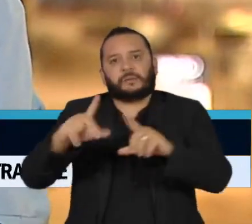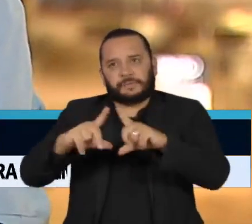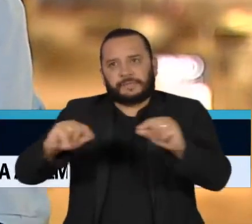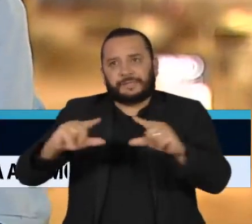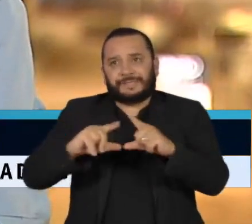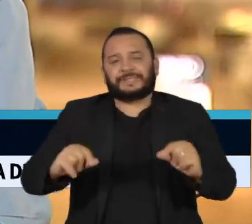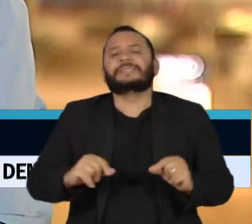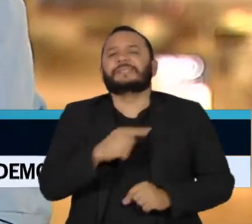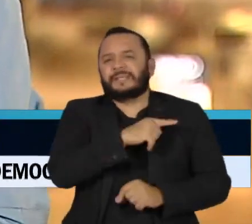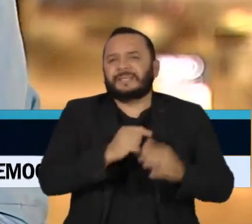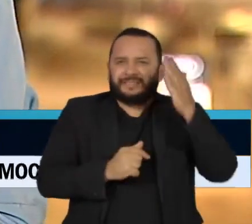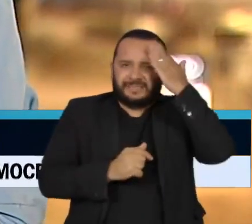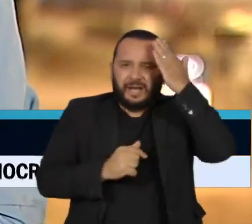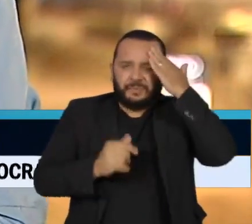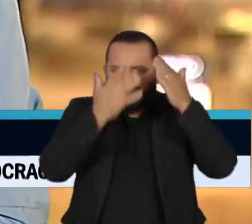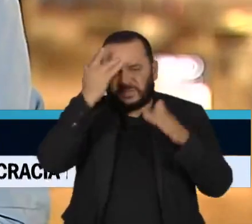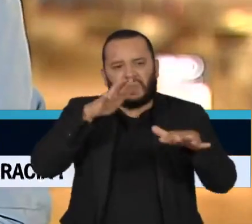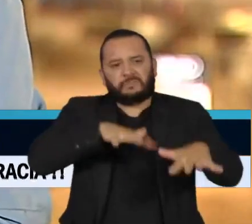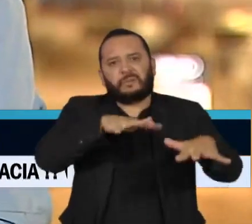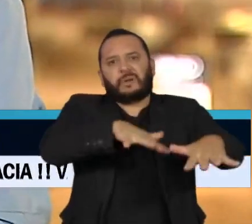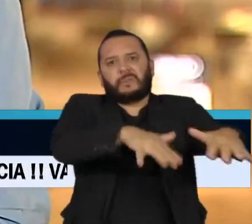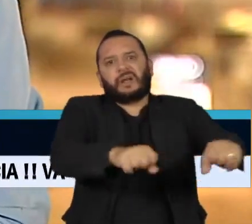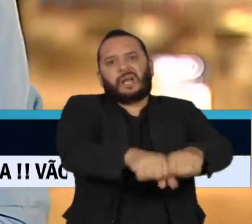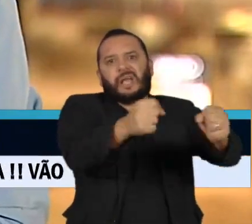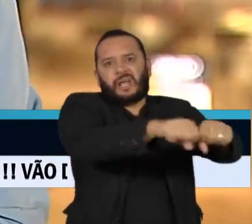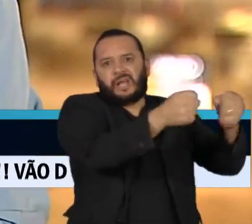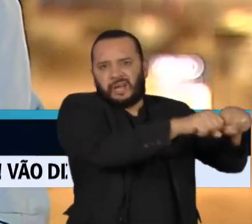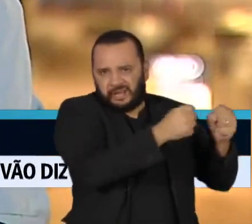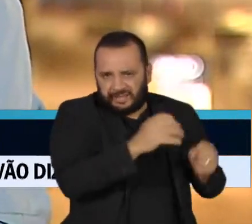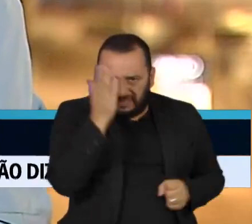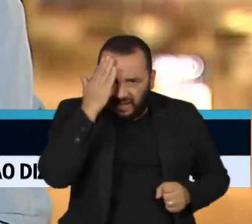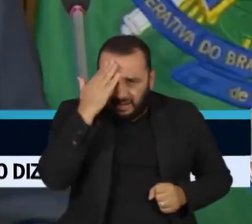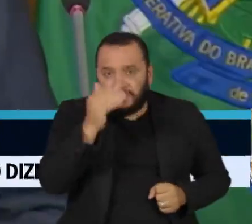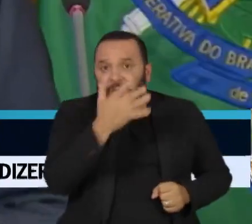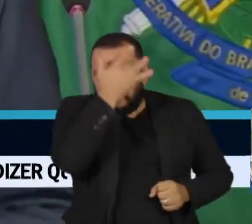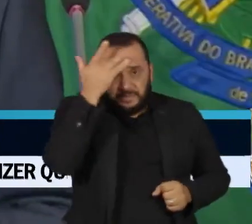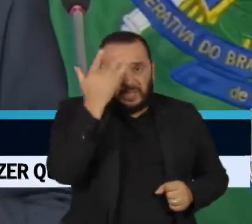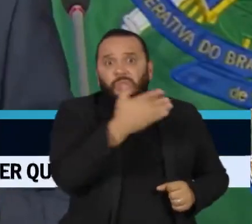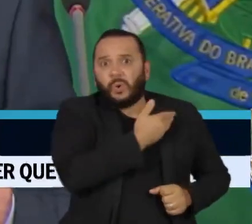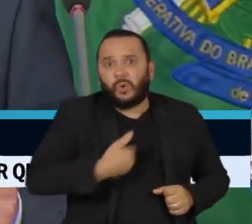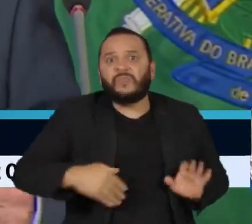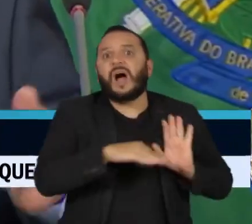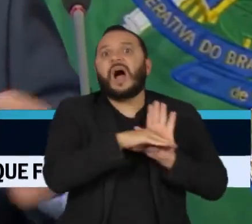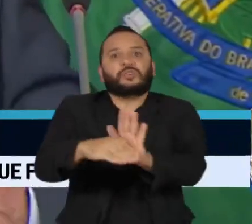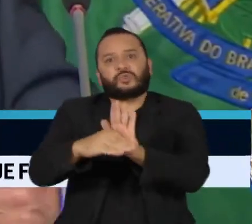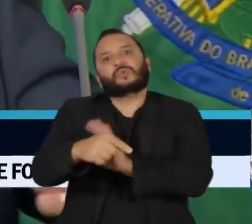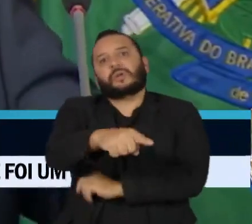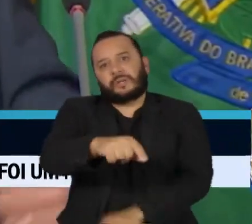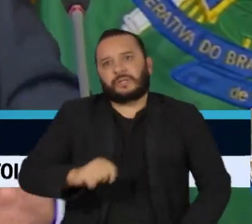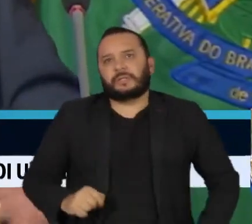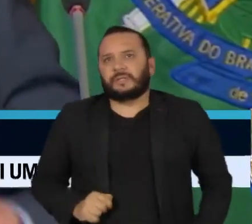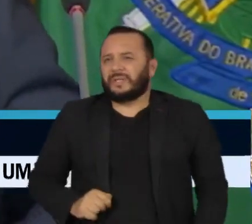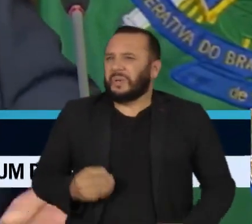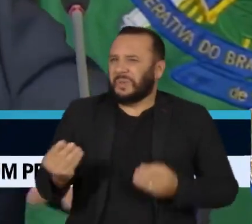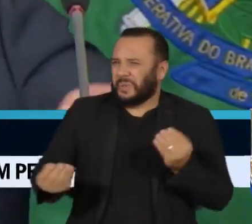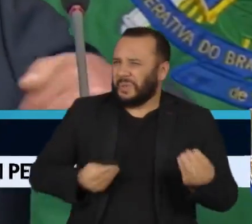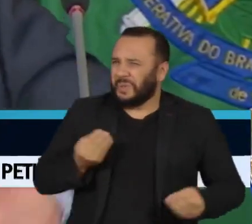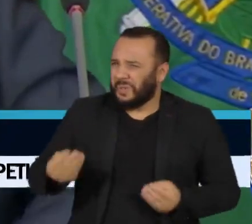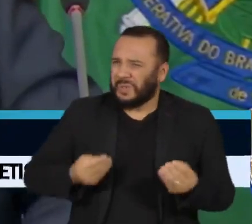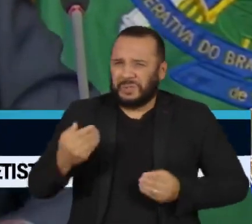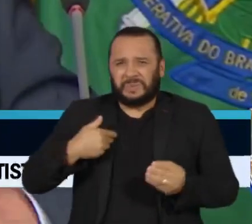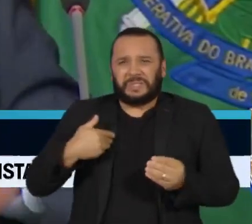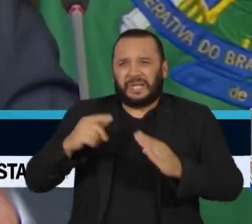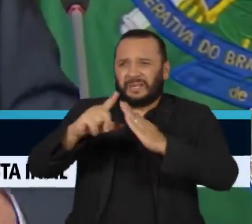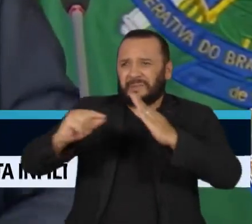recebido ajuda de agentes que deveriam proteger o prédio. Eu estou convencido que a porta do Palácio do Planalto